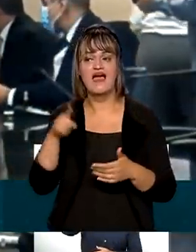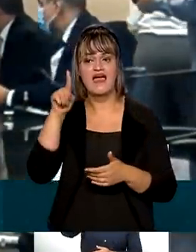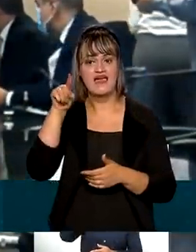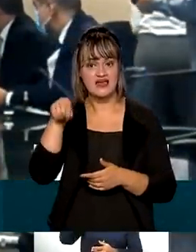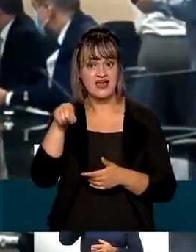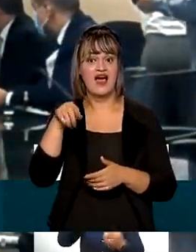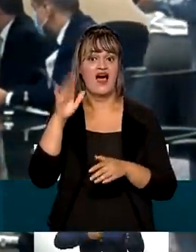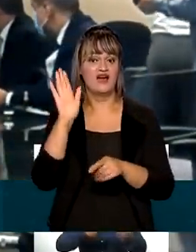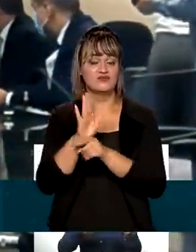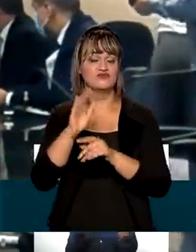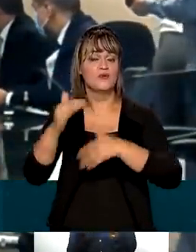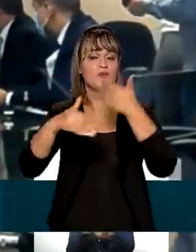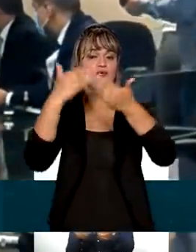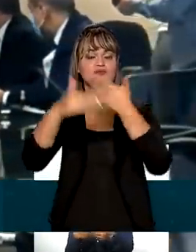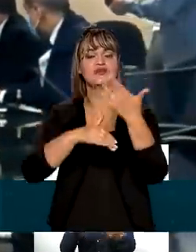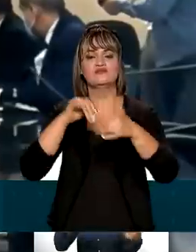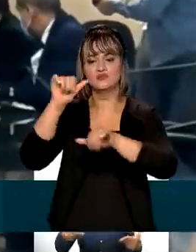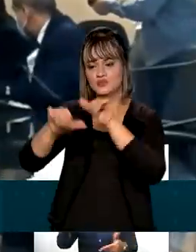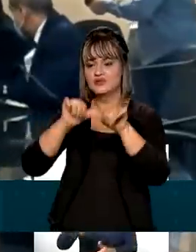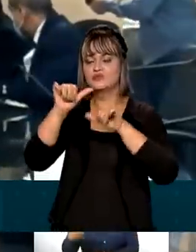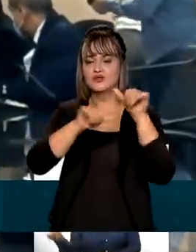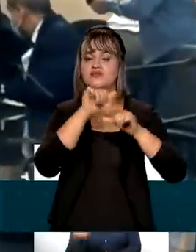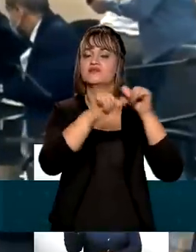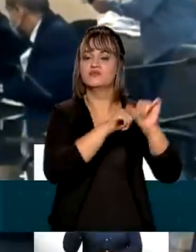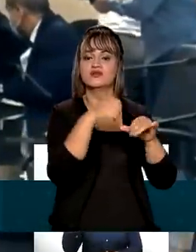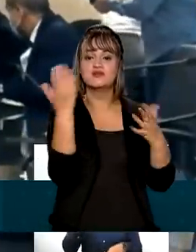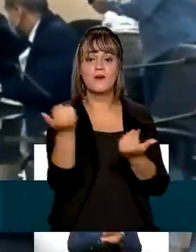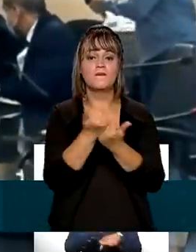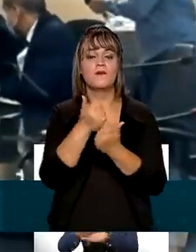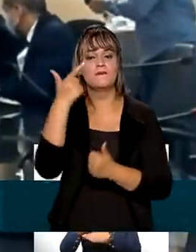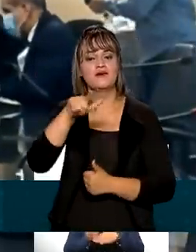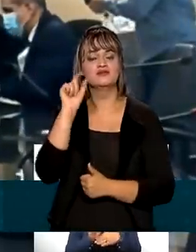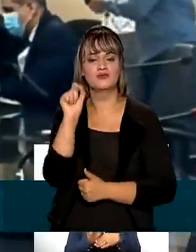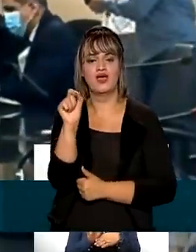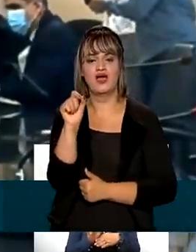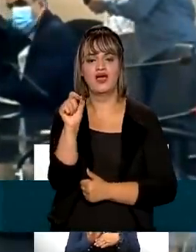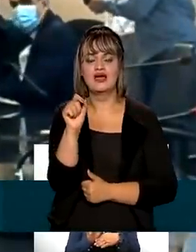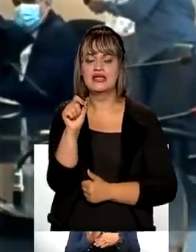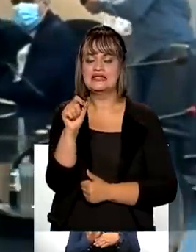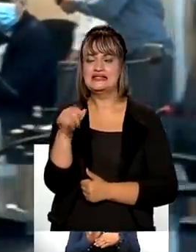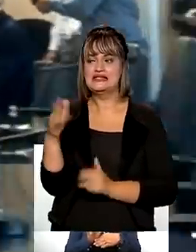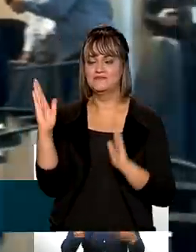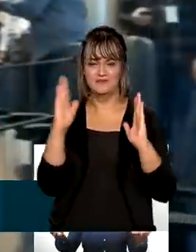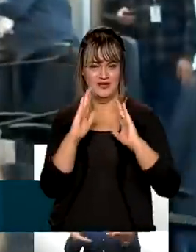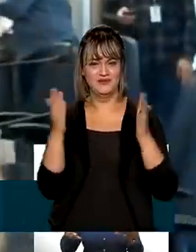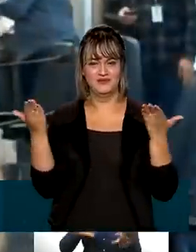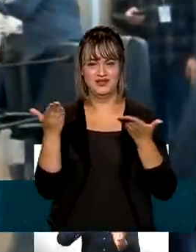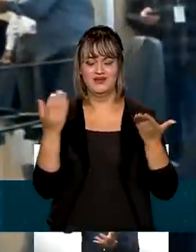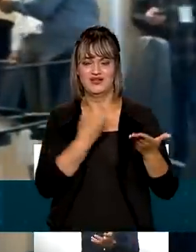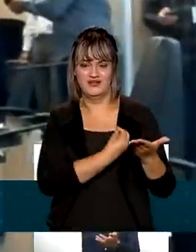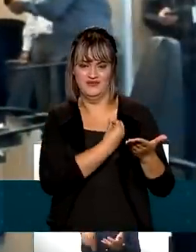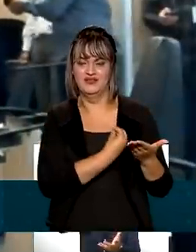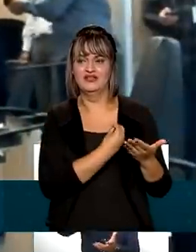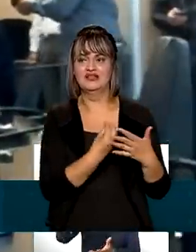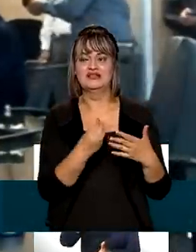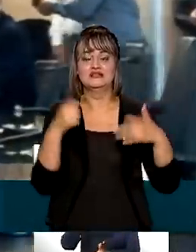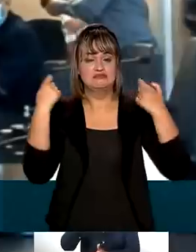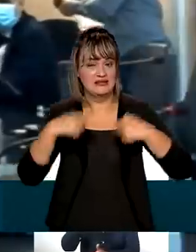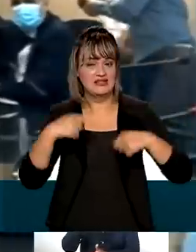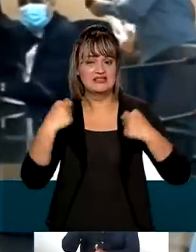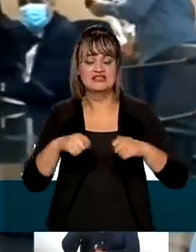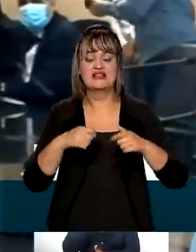importante nesse processo de mudanças, aliado ao fato de que, neste mundo em que vivemos, em que há uma necessidade